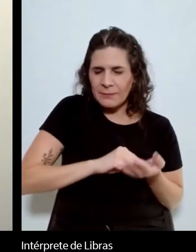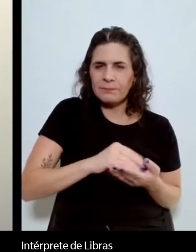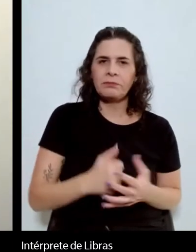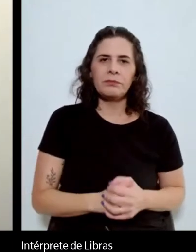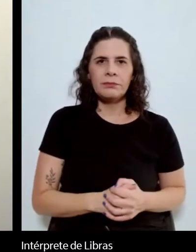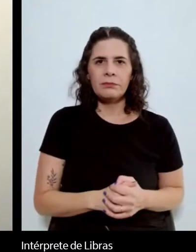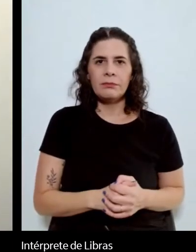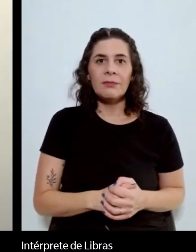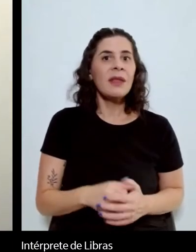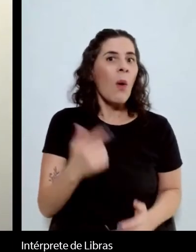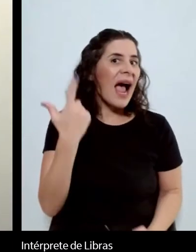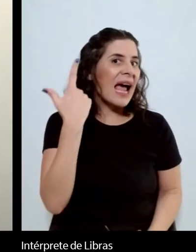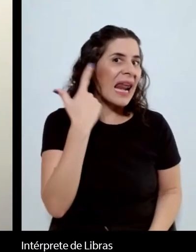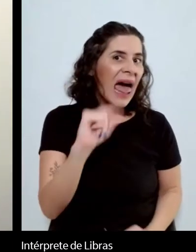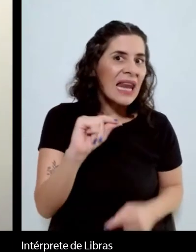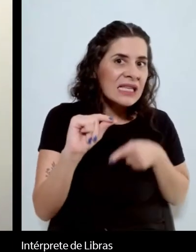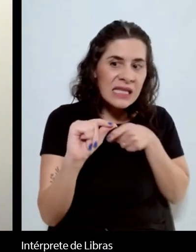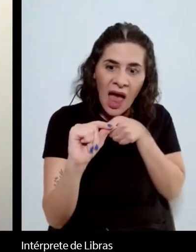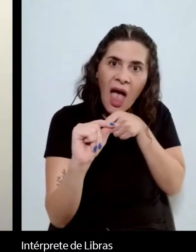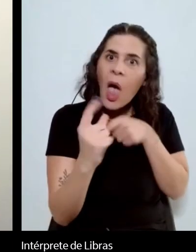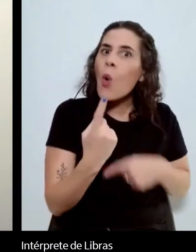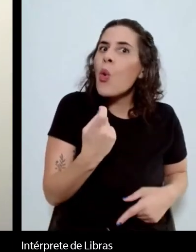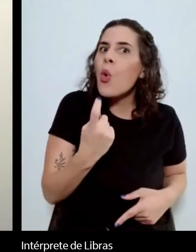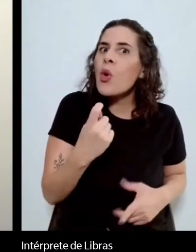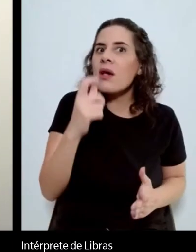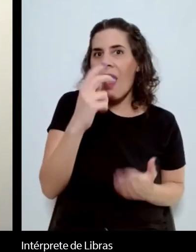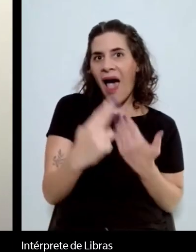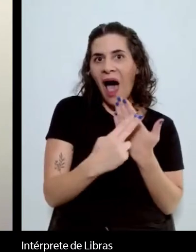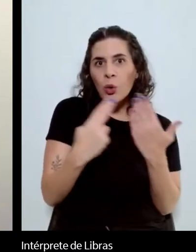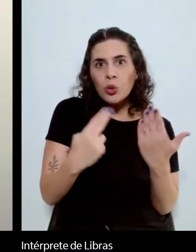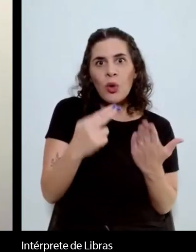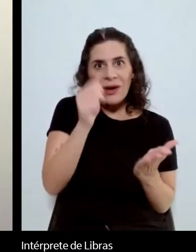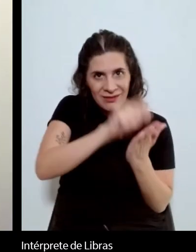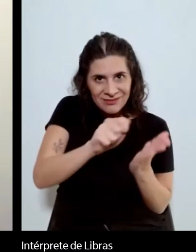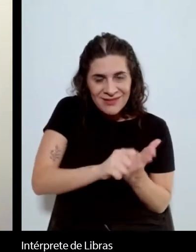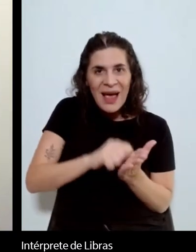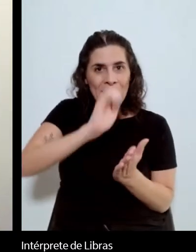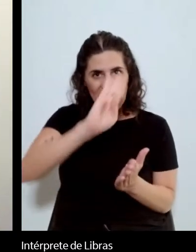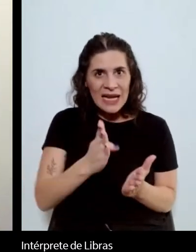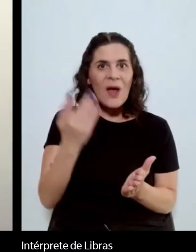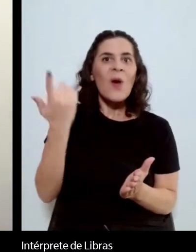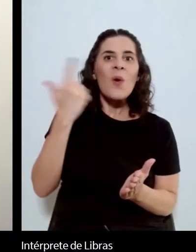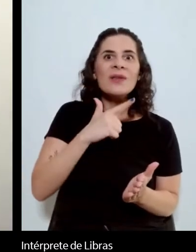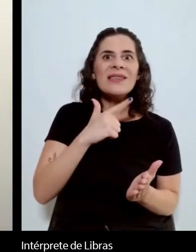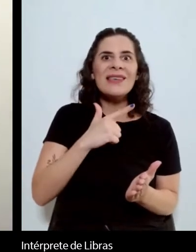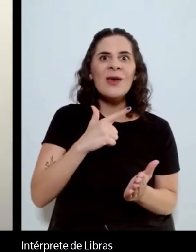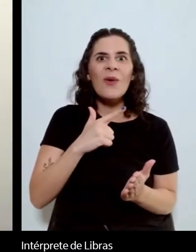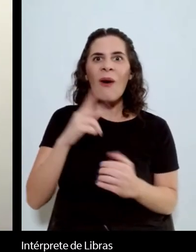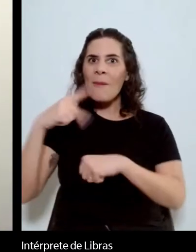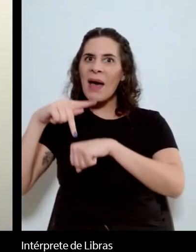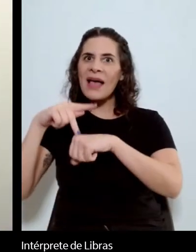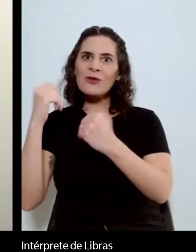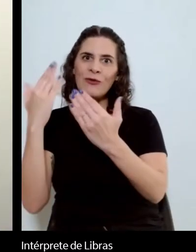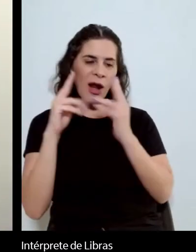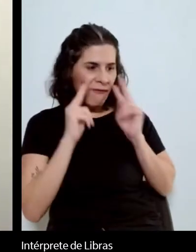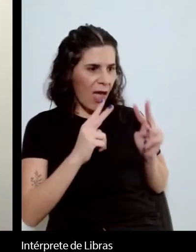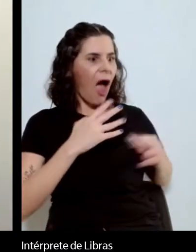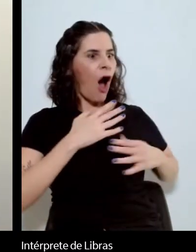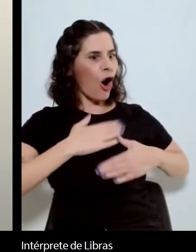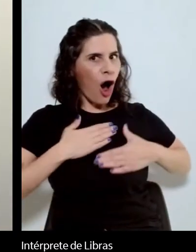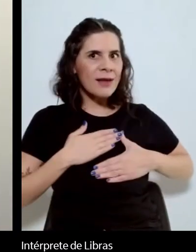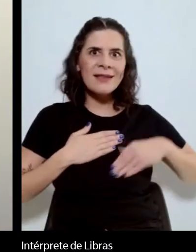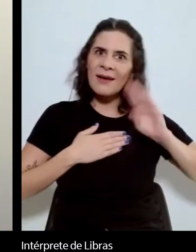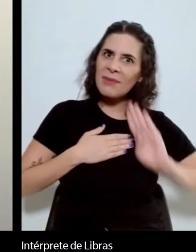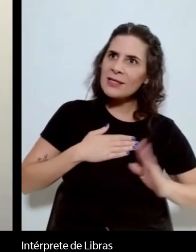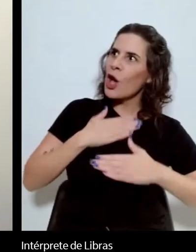Lispector é a única escritora brasileira que conseguiu de fato agradar a gregos e troianos a recepção de suas obras nos meios